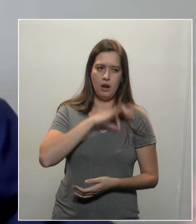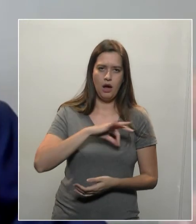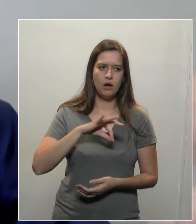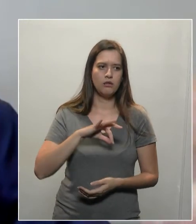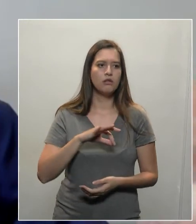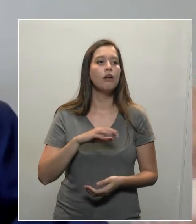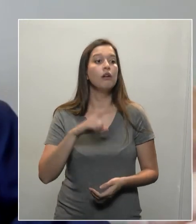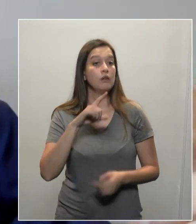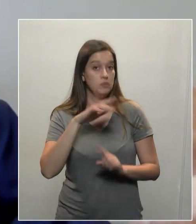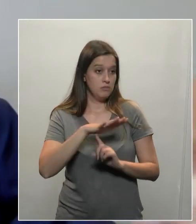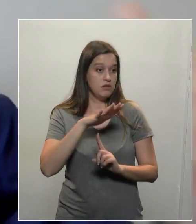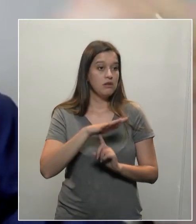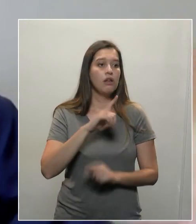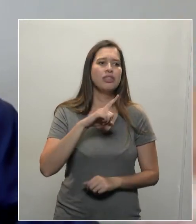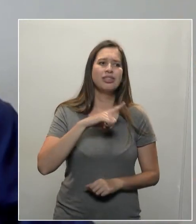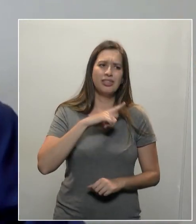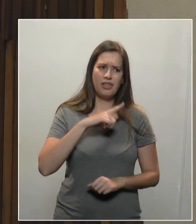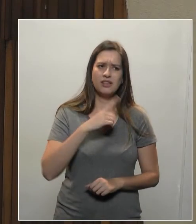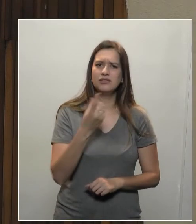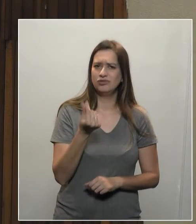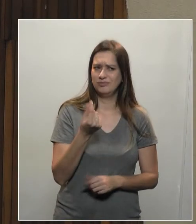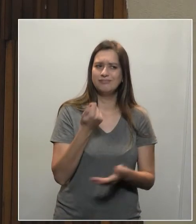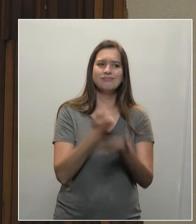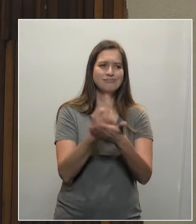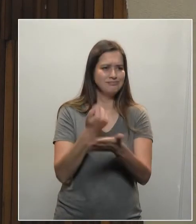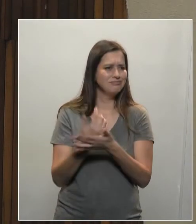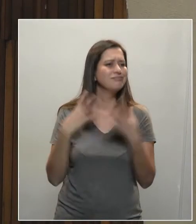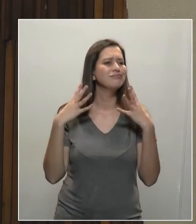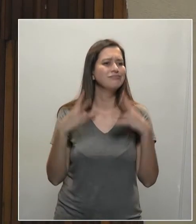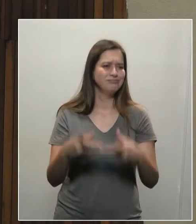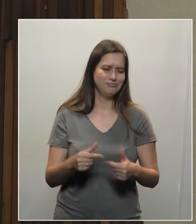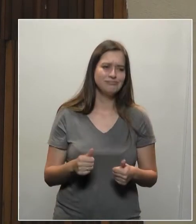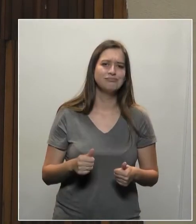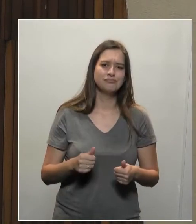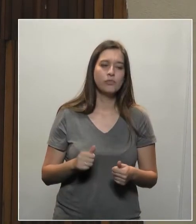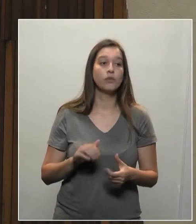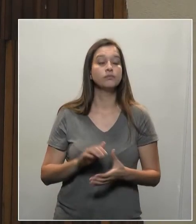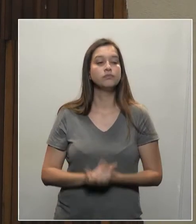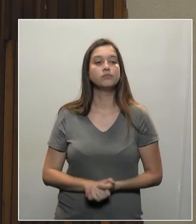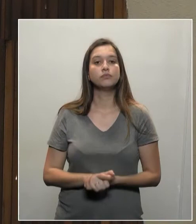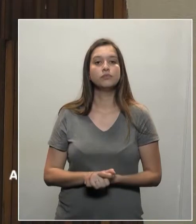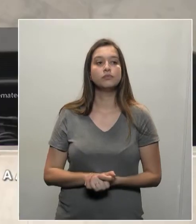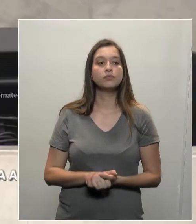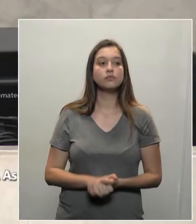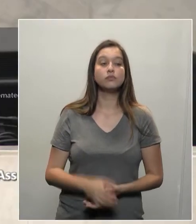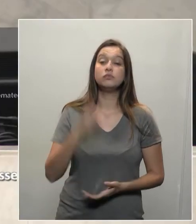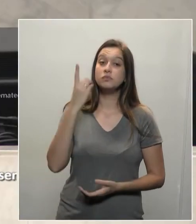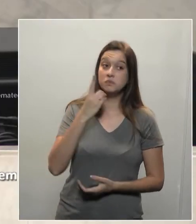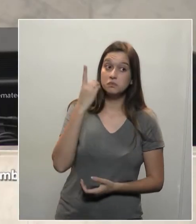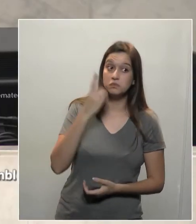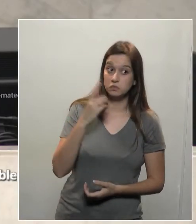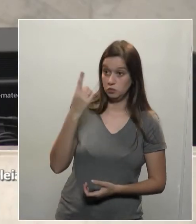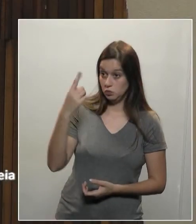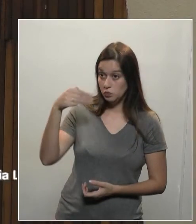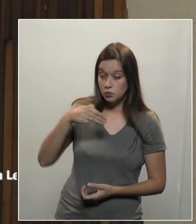tem margem financeira e pode perfeitamente... Deputado, favor, um minuto para concluir.